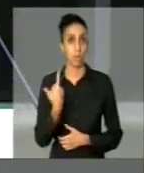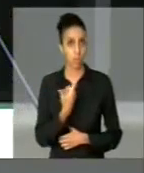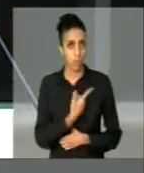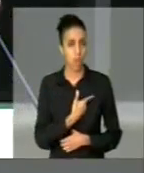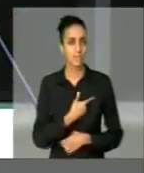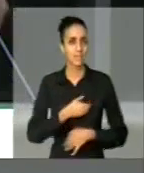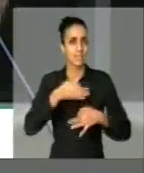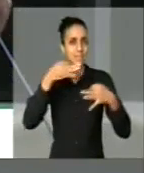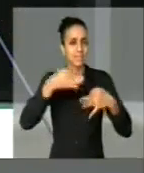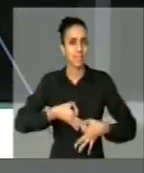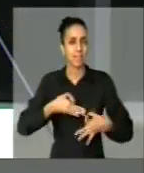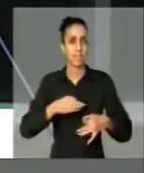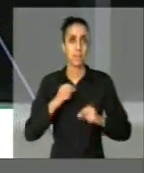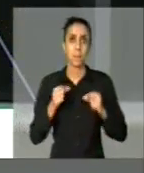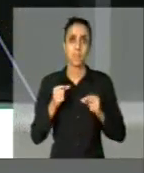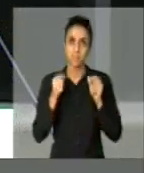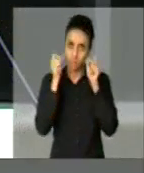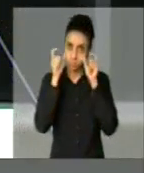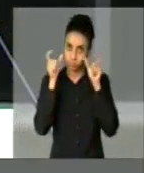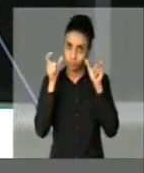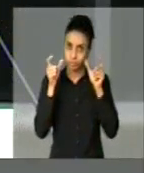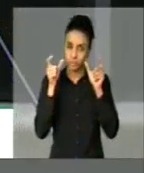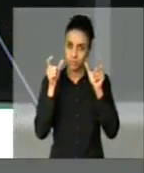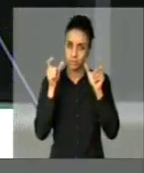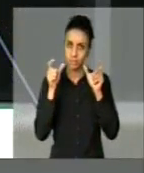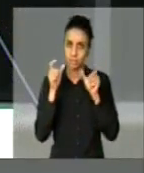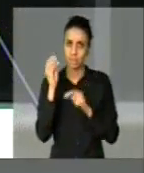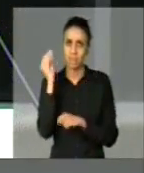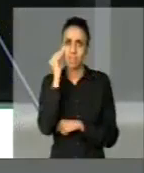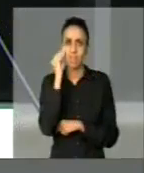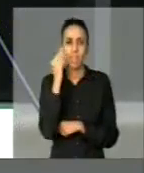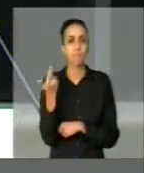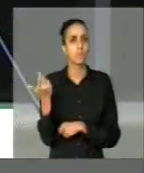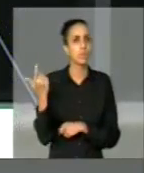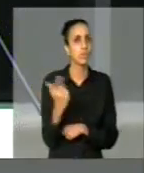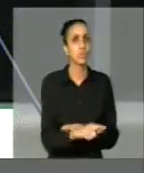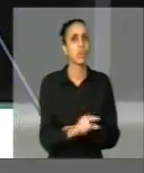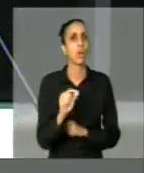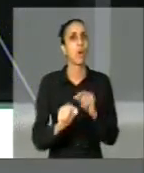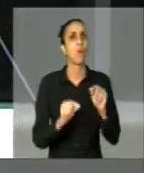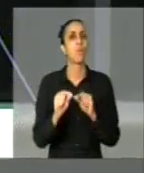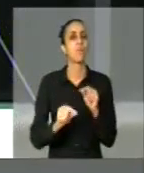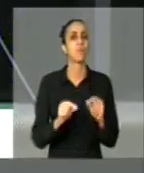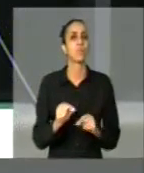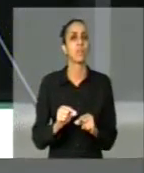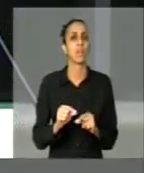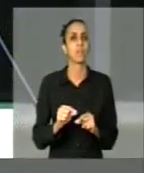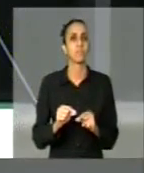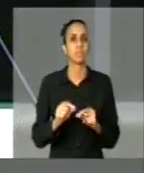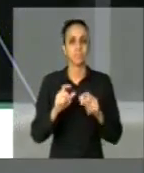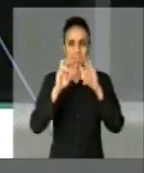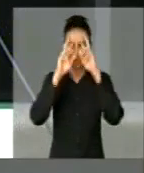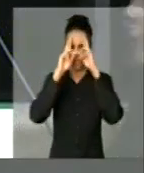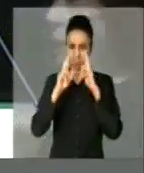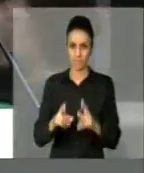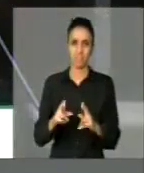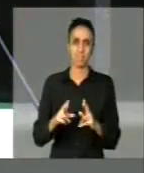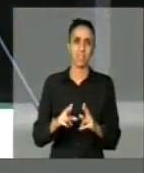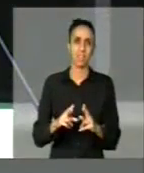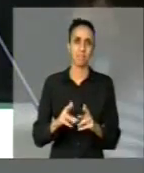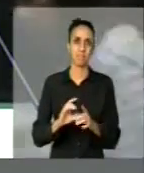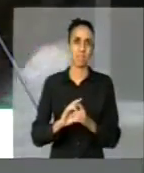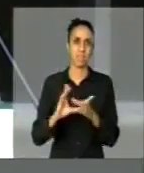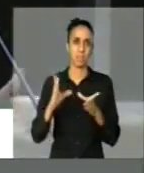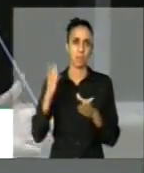de estar atentos para recuperar o respeito aos poderes constituídos, ao Estado Democrático de